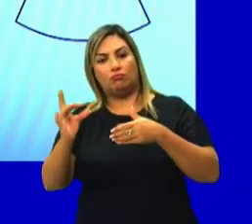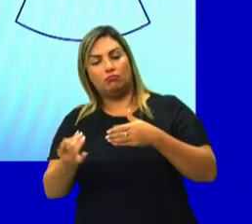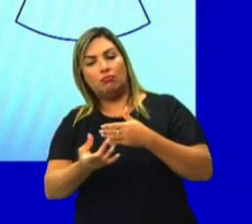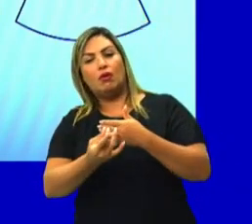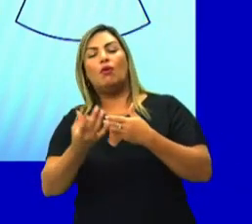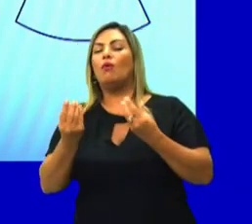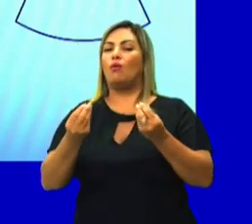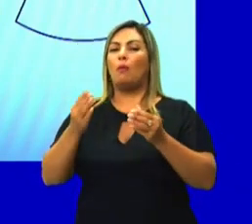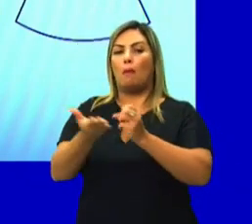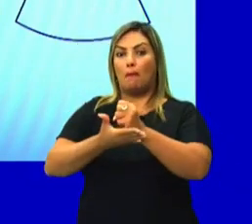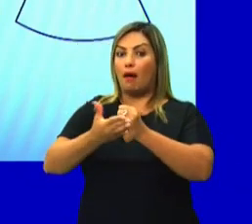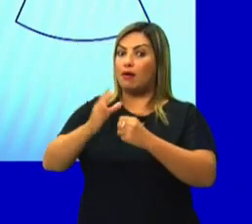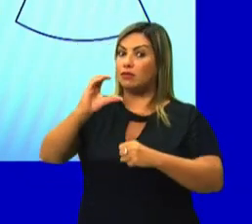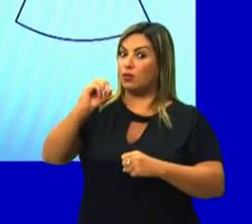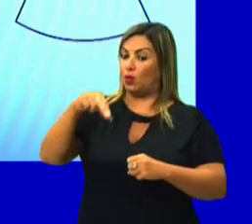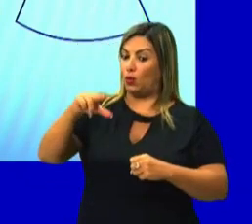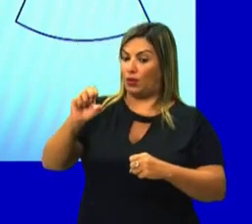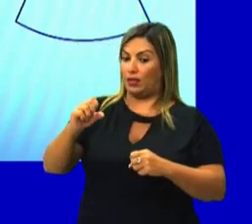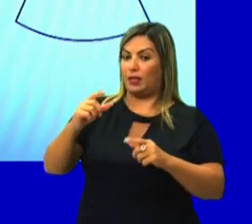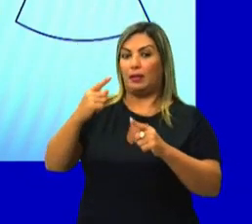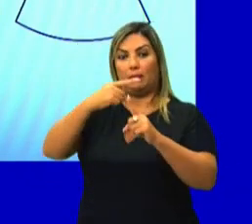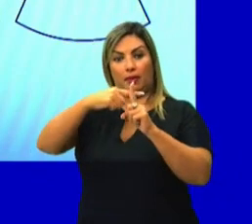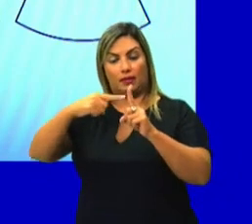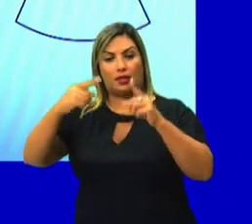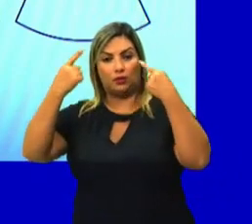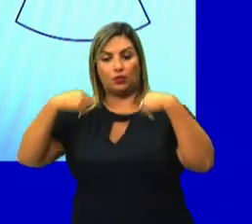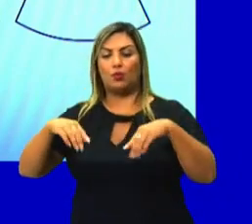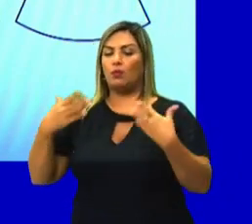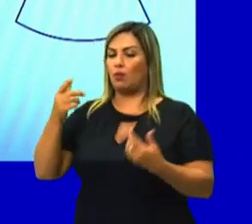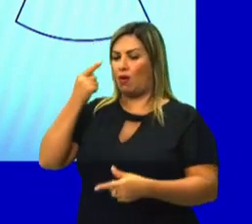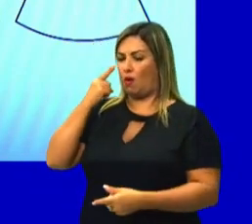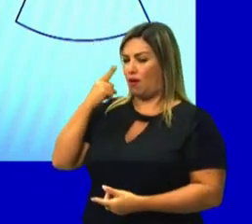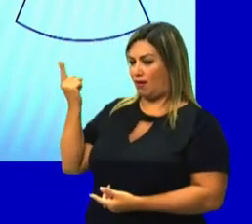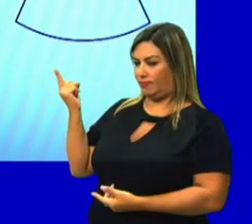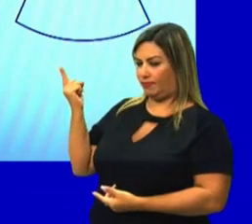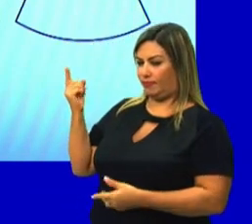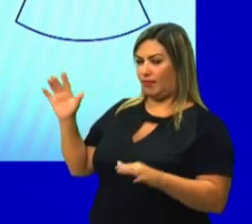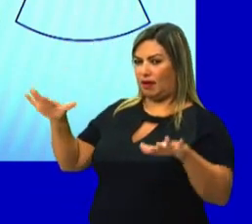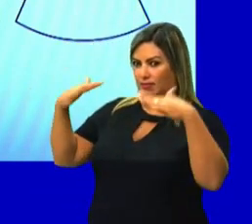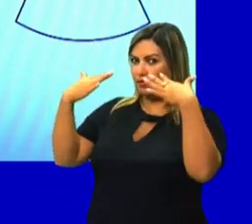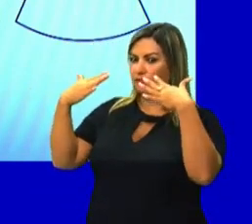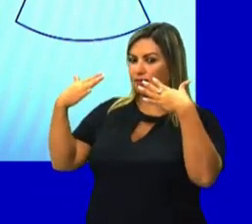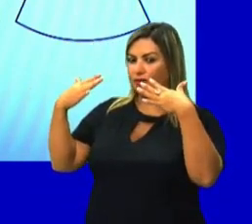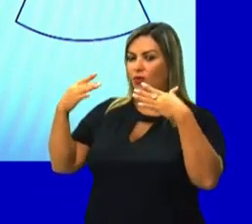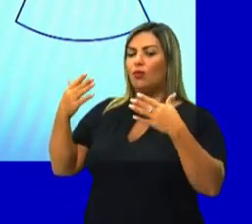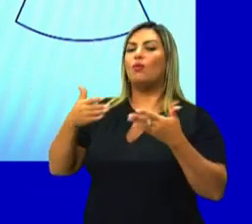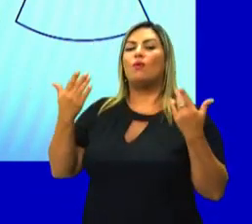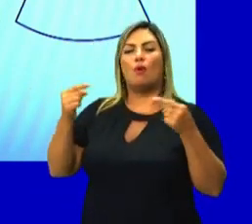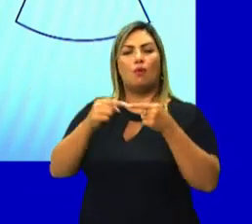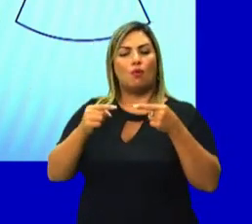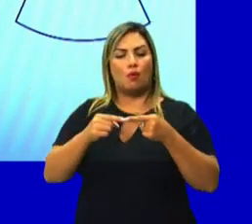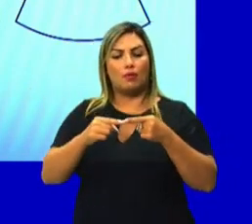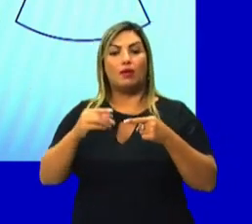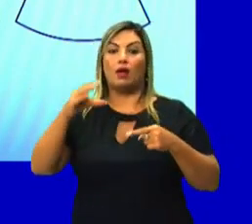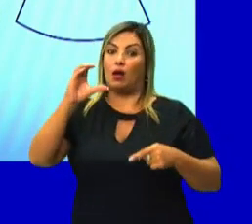feito da base do cone até a metade do seu corpo? Vamos olhar com atenção aqui. Aqui, a gente sabe que é um cone, então tem